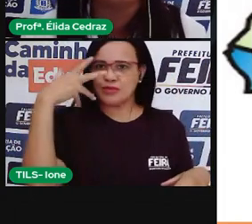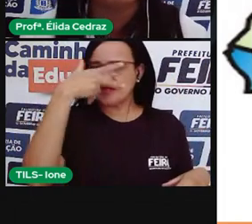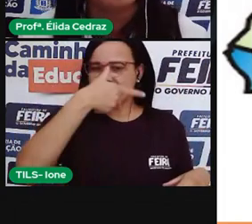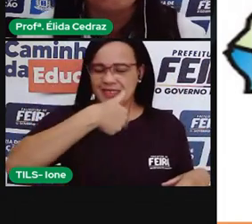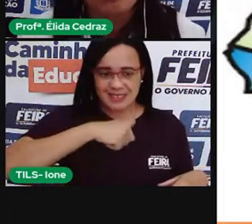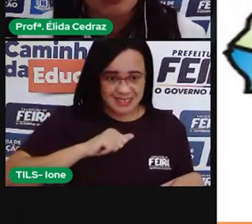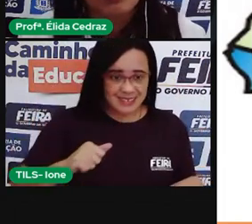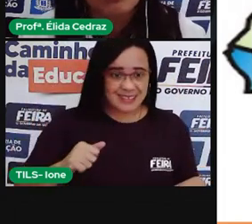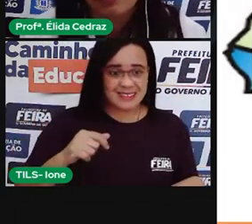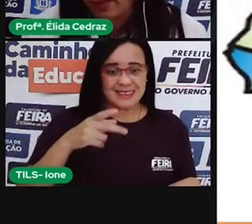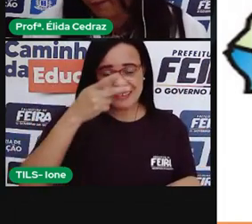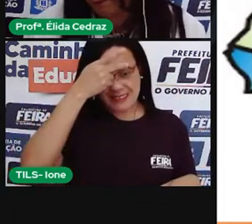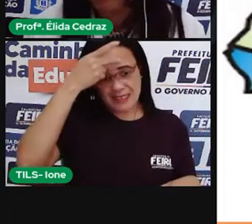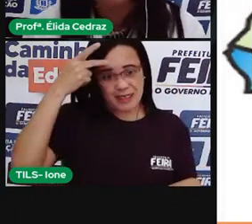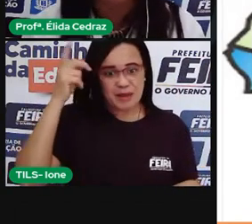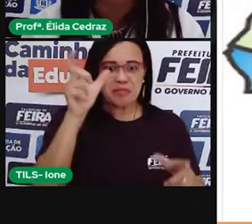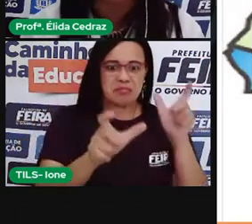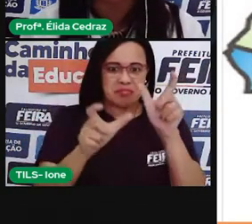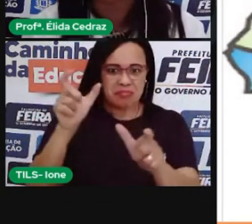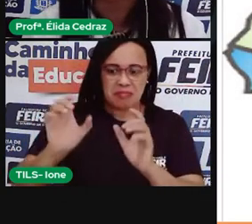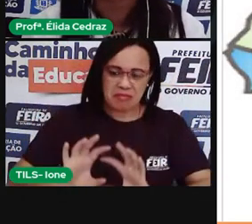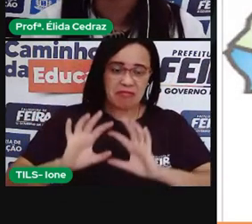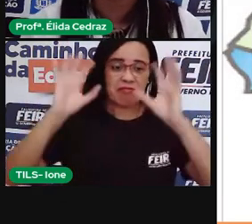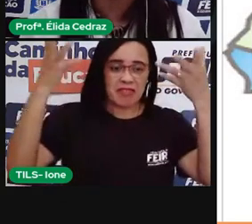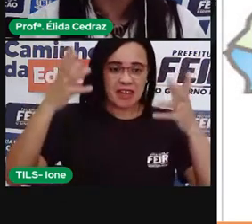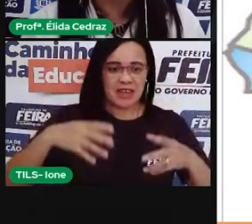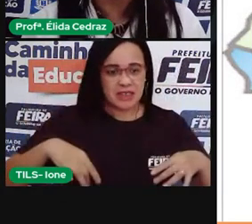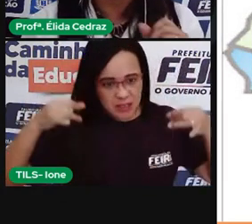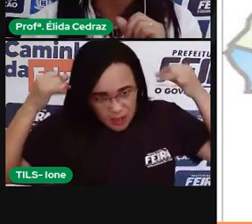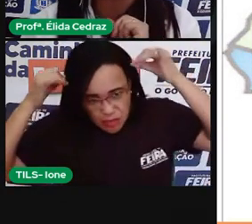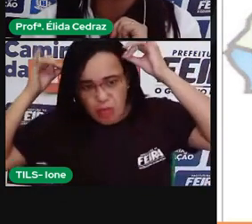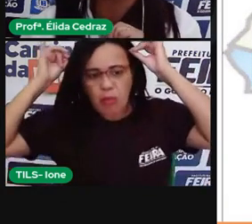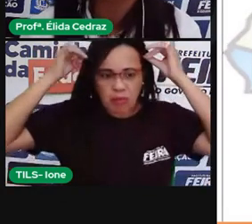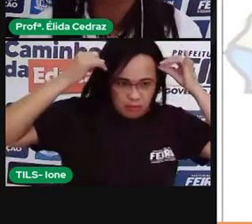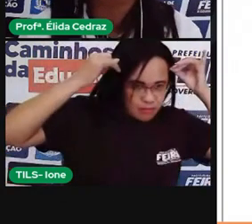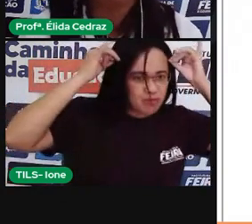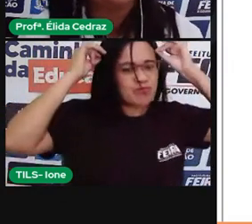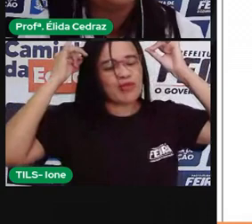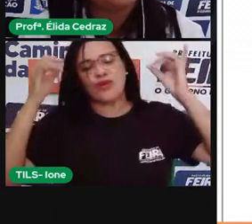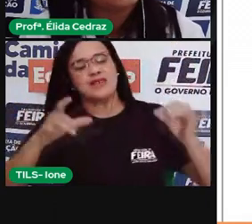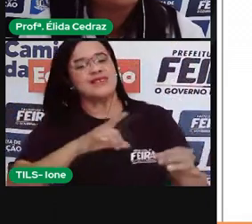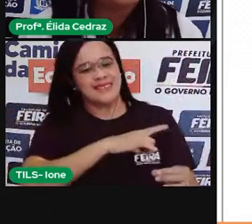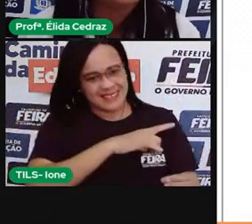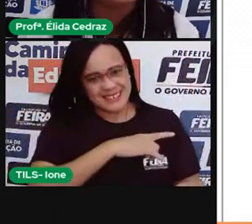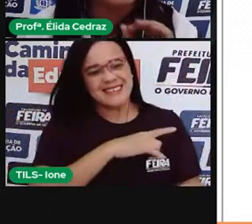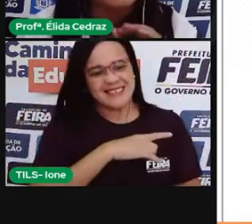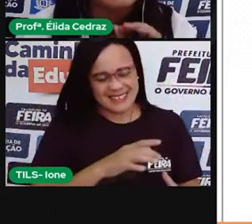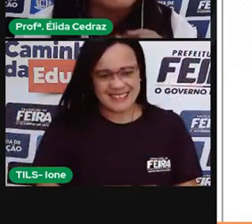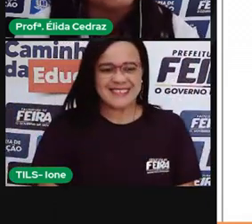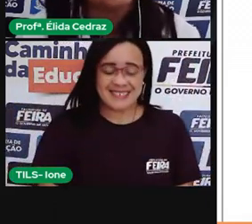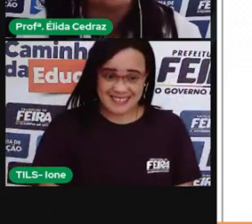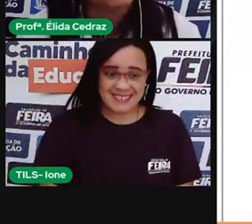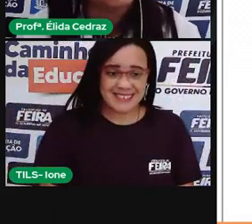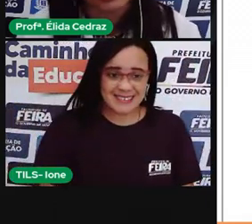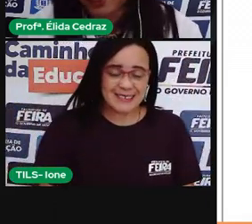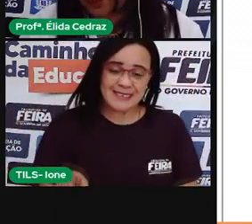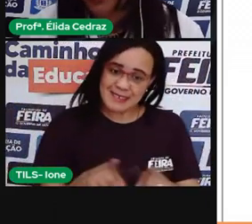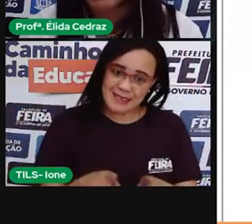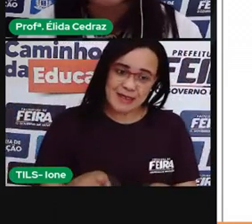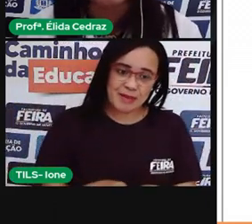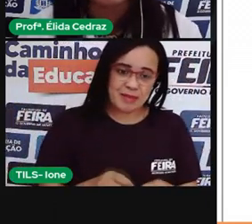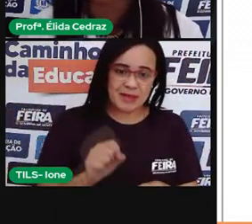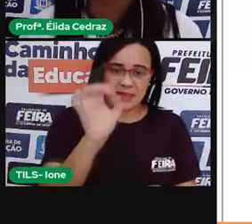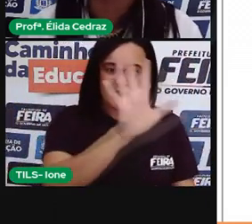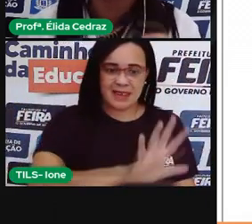celebram o boi bumbá. A região Nordeste, a nossa região,